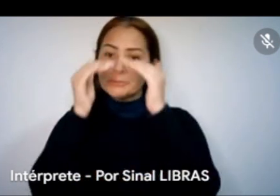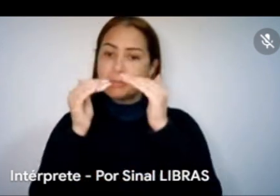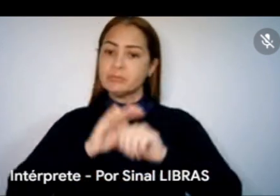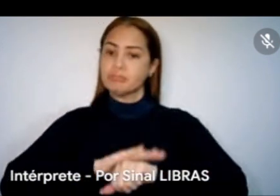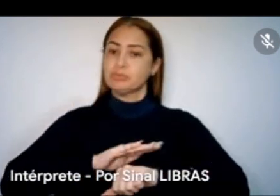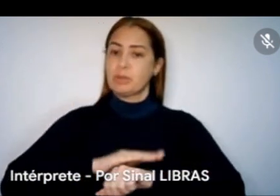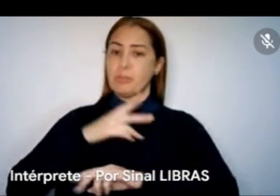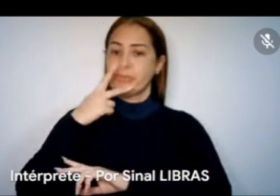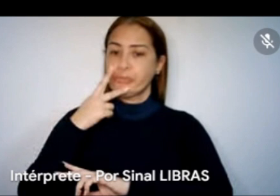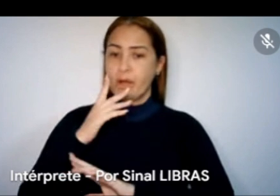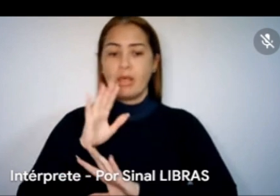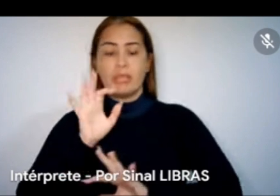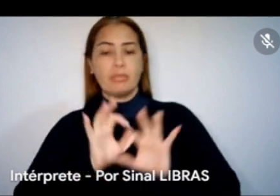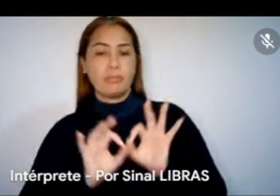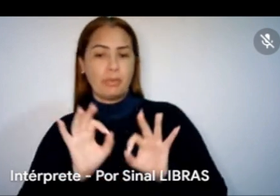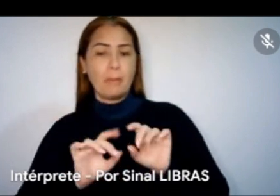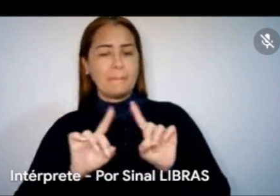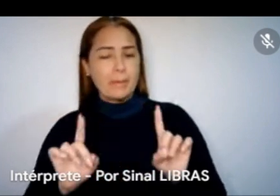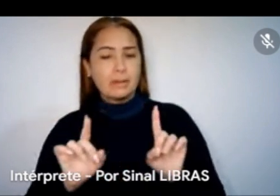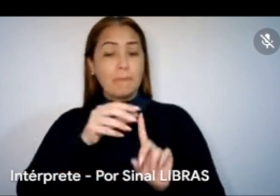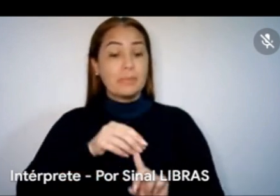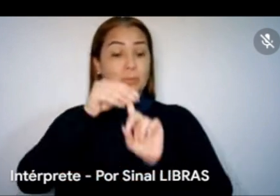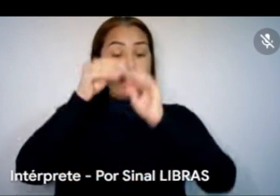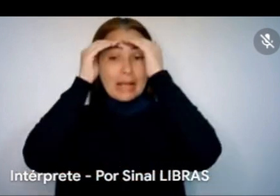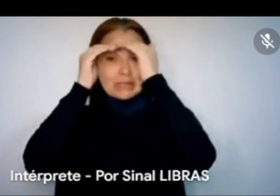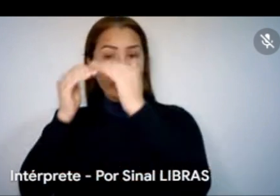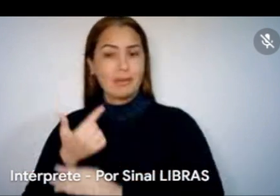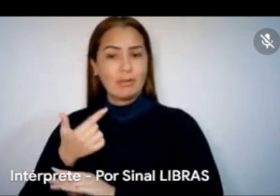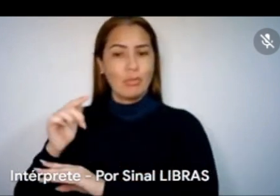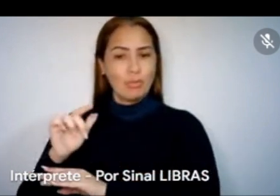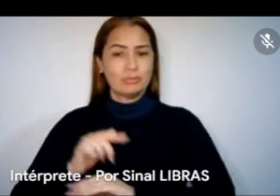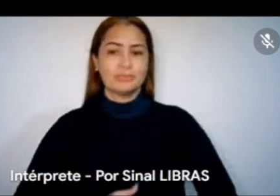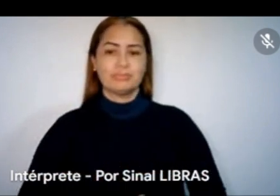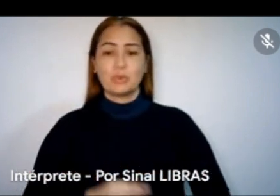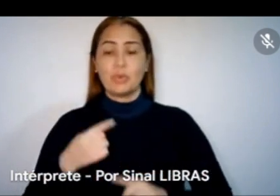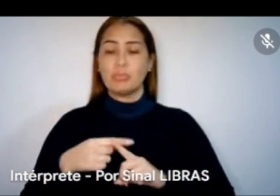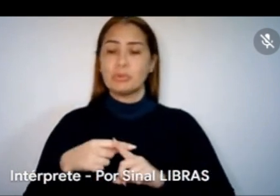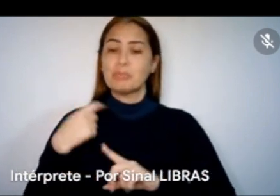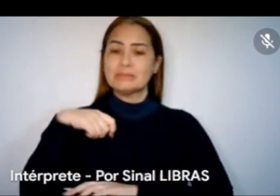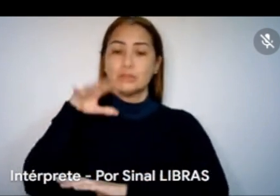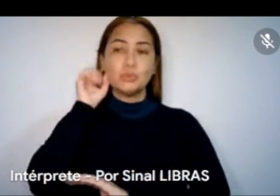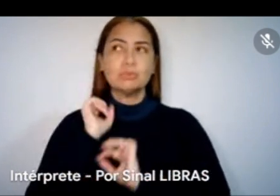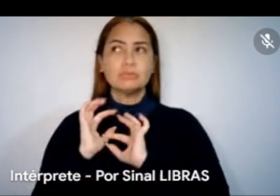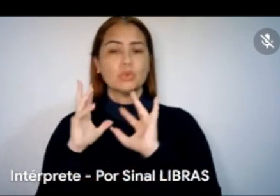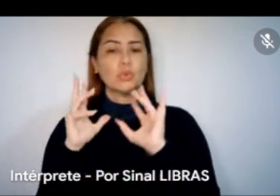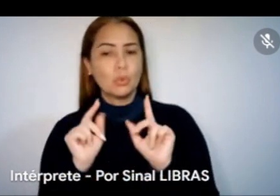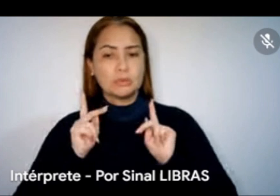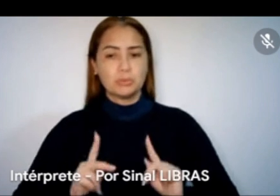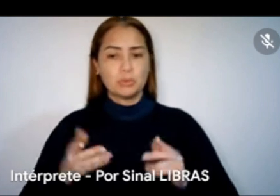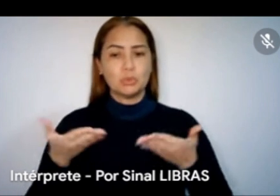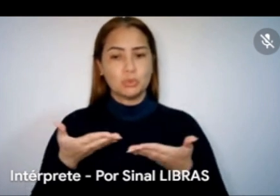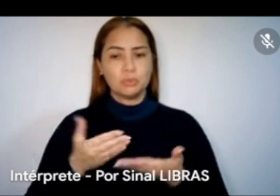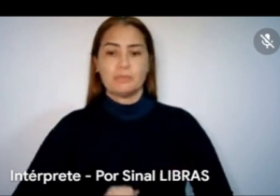na metodologia, mas principalmente pelo outro, né? Lembrar que todo mundo, que a gente precisa escutar todo mundo hoje, tá? Sobre